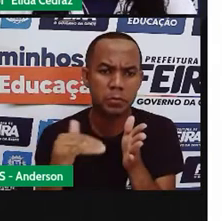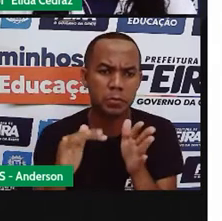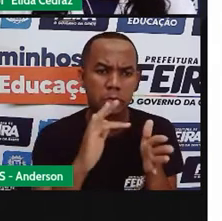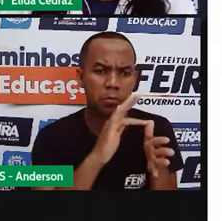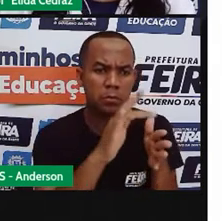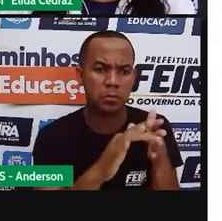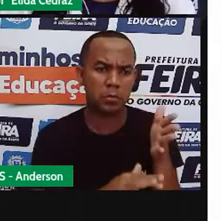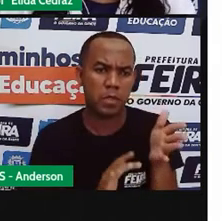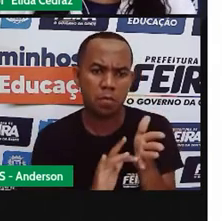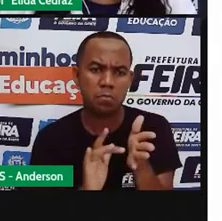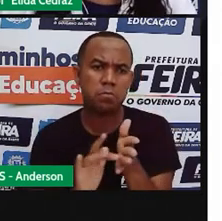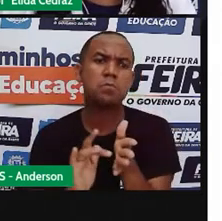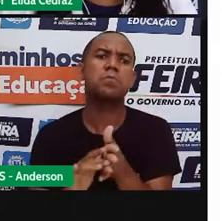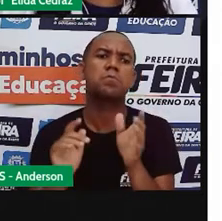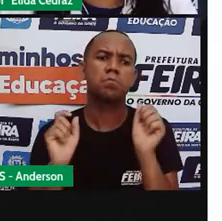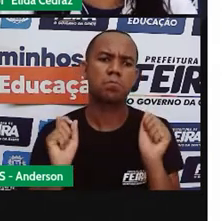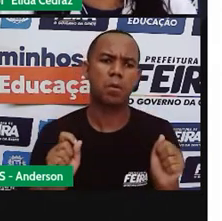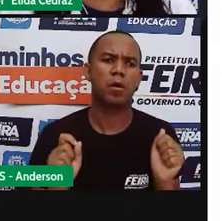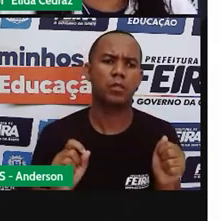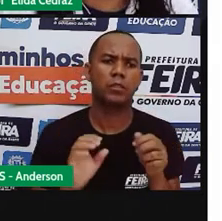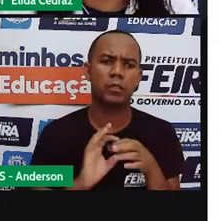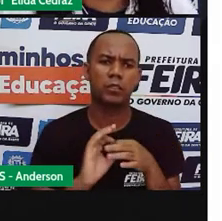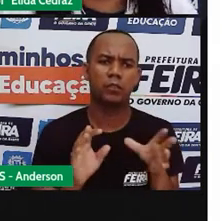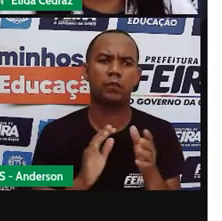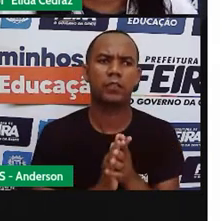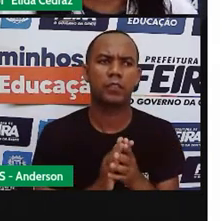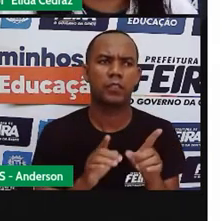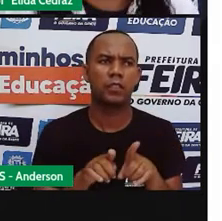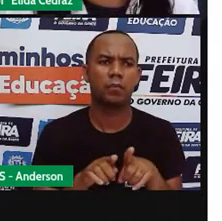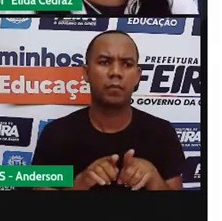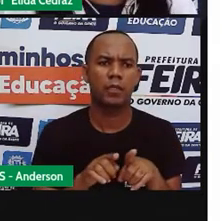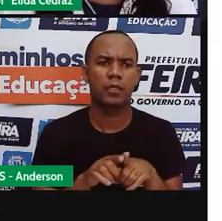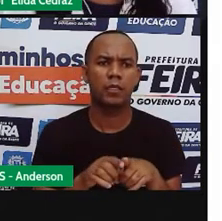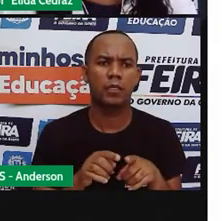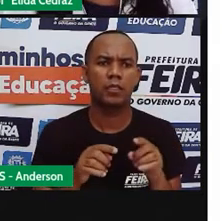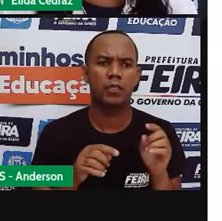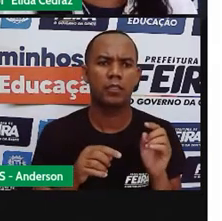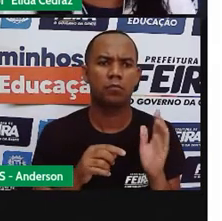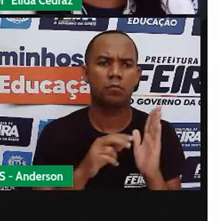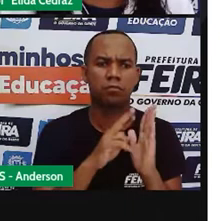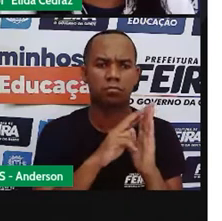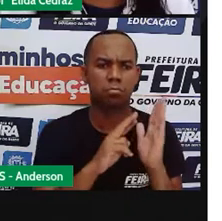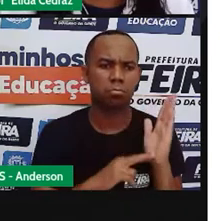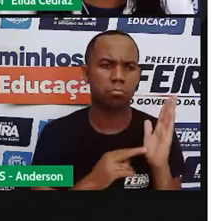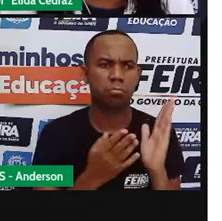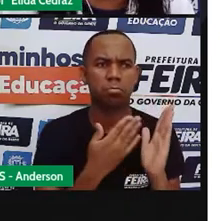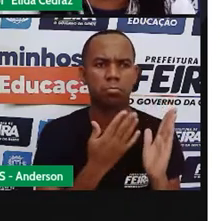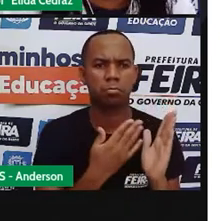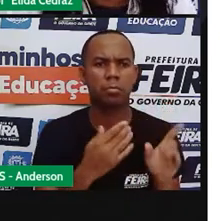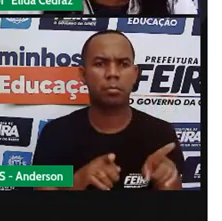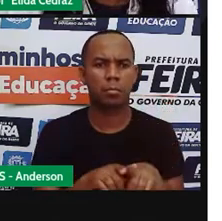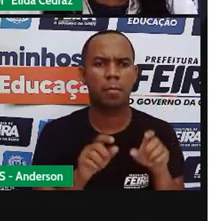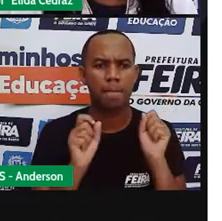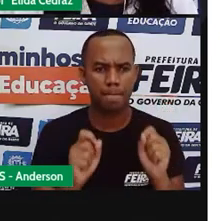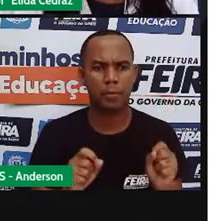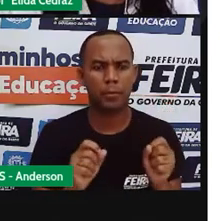encontra nos noticiários e nas páginas online. Em jornal impressos a gente não pode fazer isso.